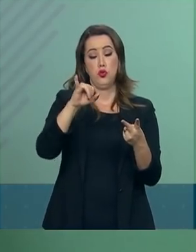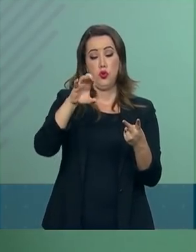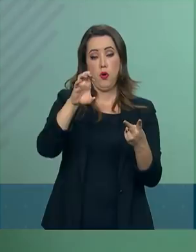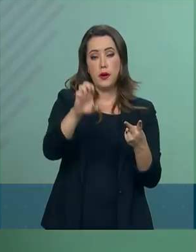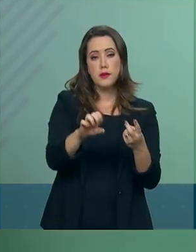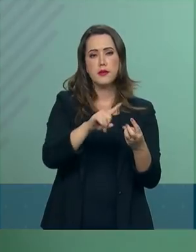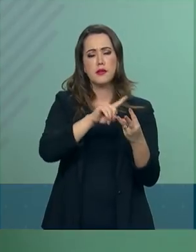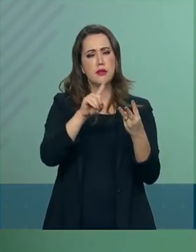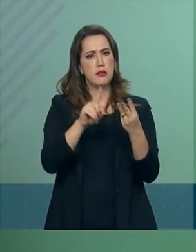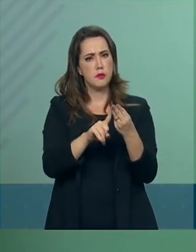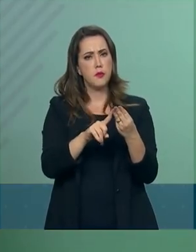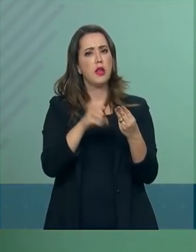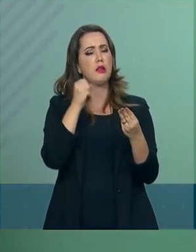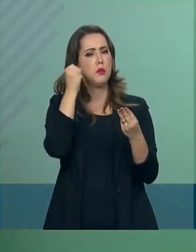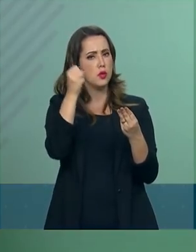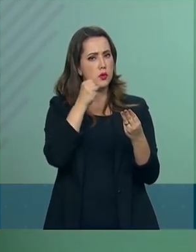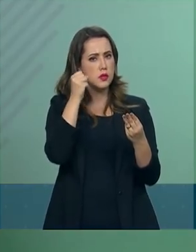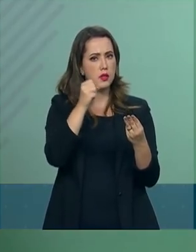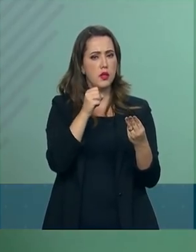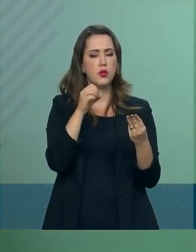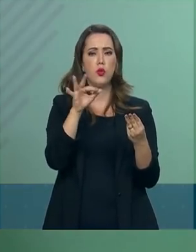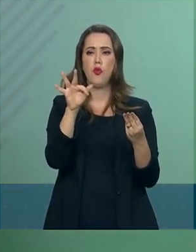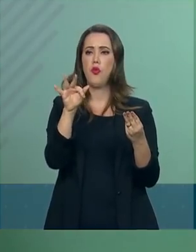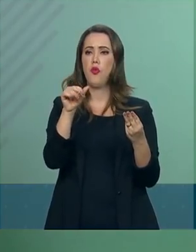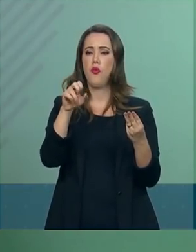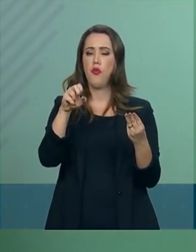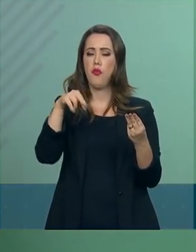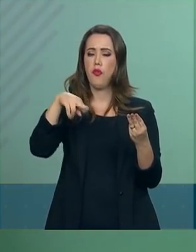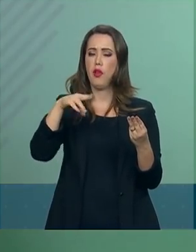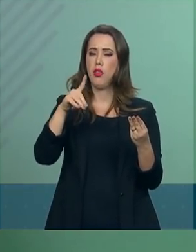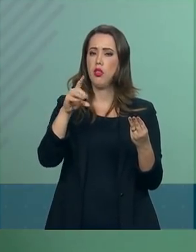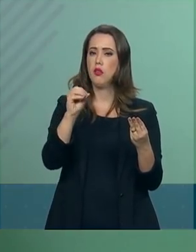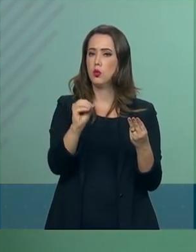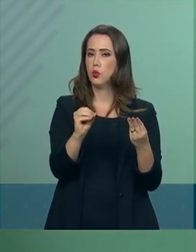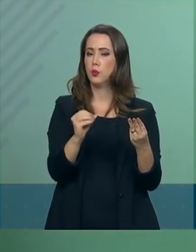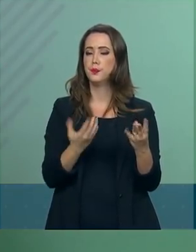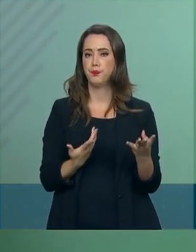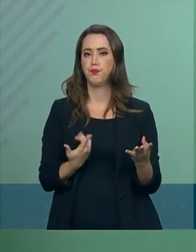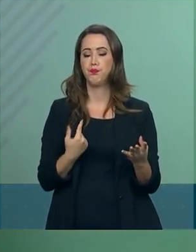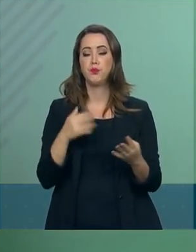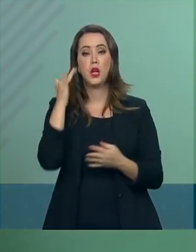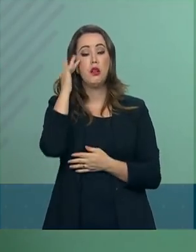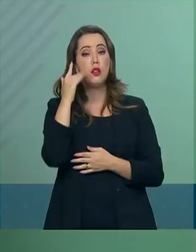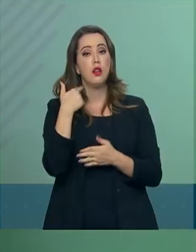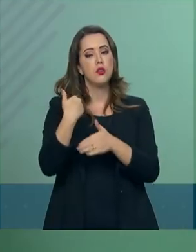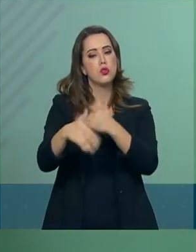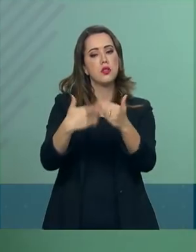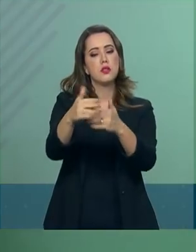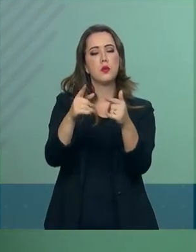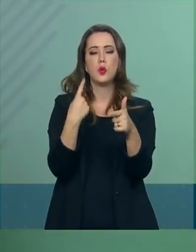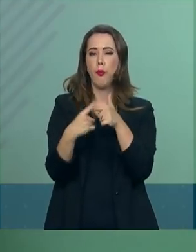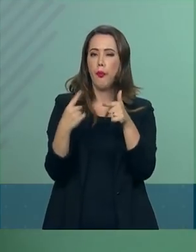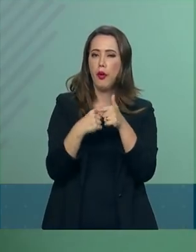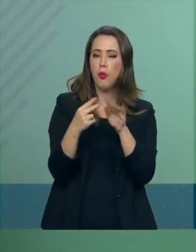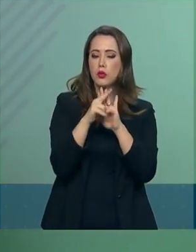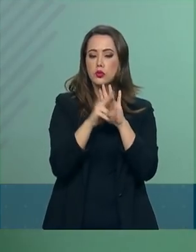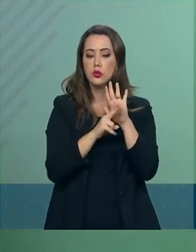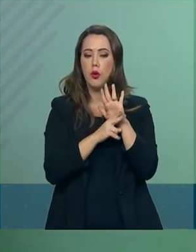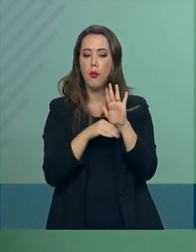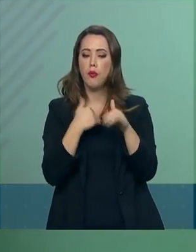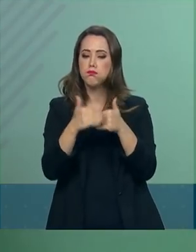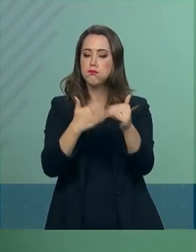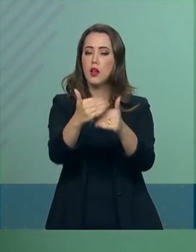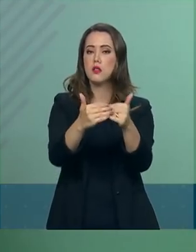a partir dessa confiança, entende que a tramitação, as questões regimentais, o acelerar ou